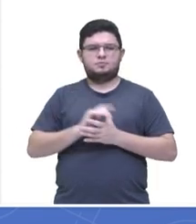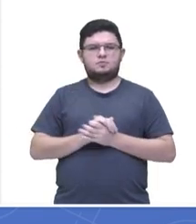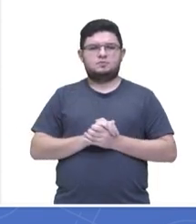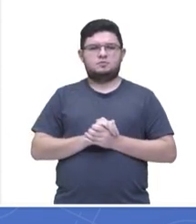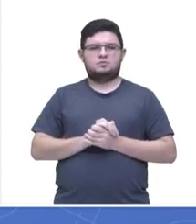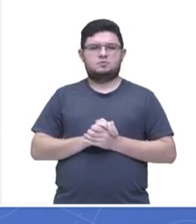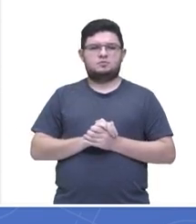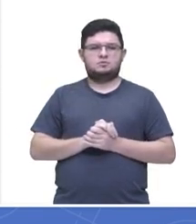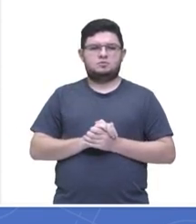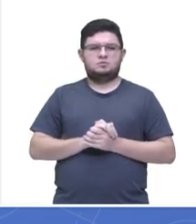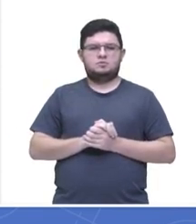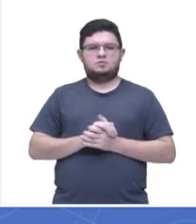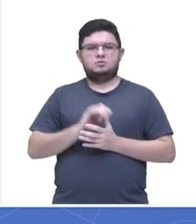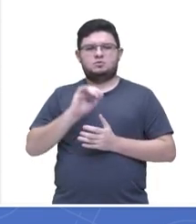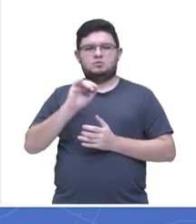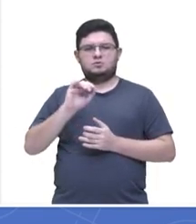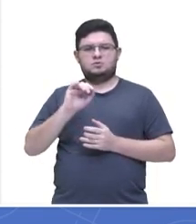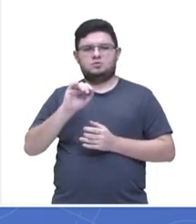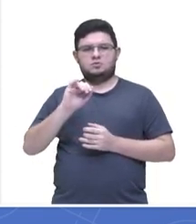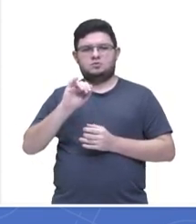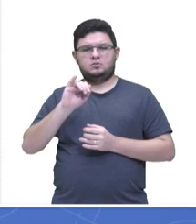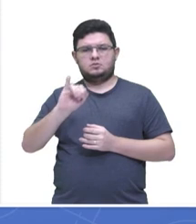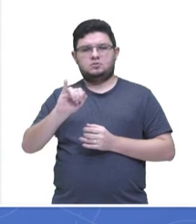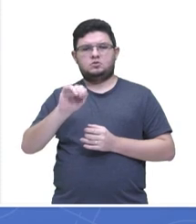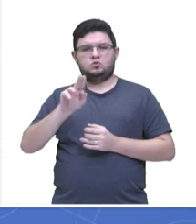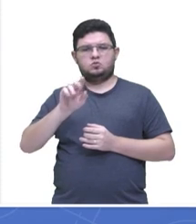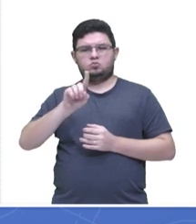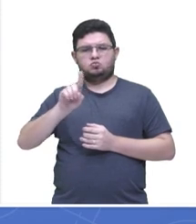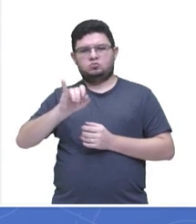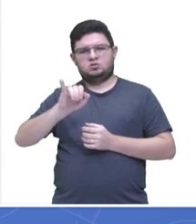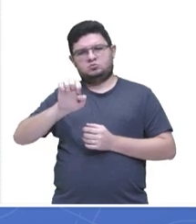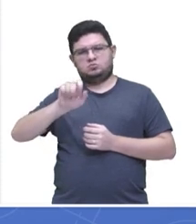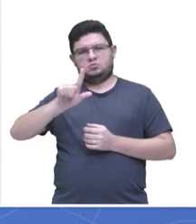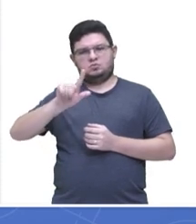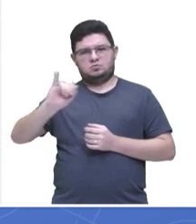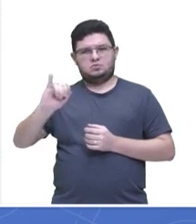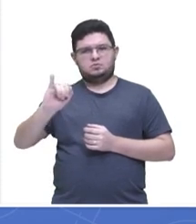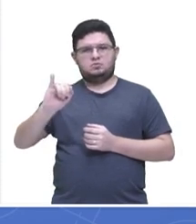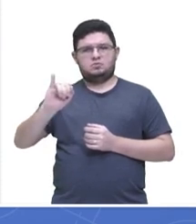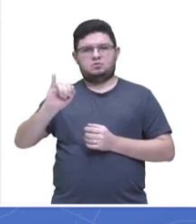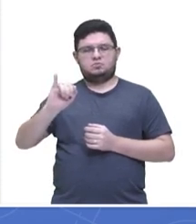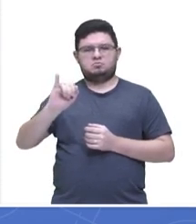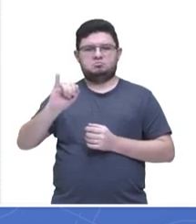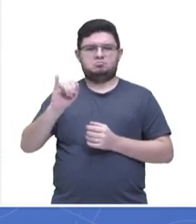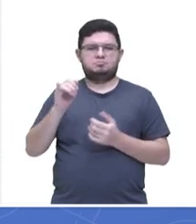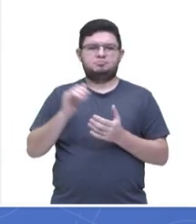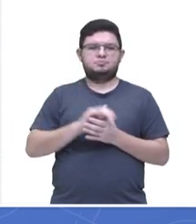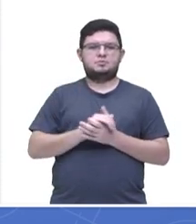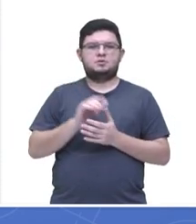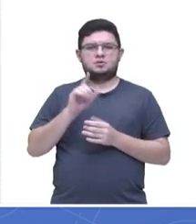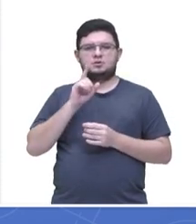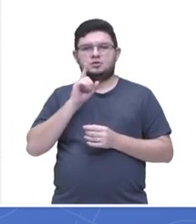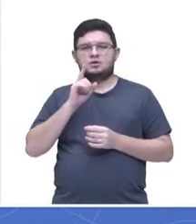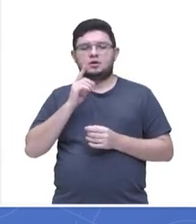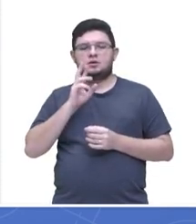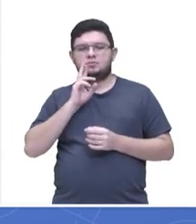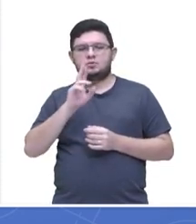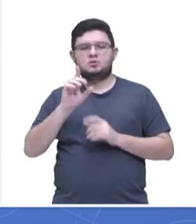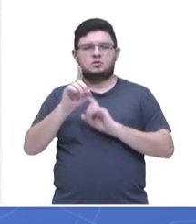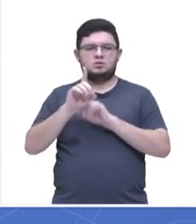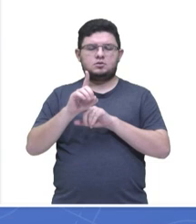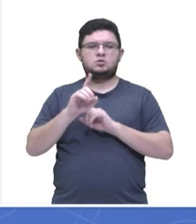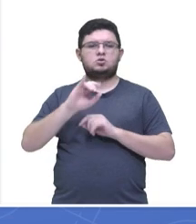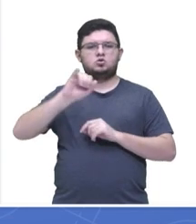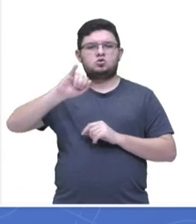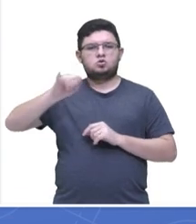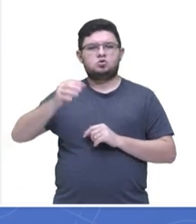E o Ziele, também letra D, Daniel, letra D também, João Vitor, letra C, João Vitor